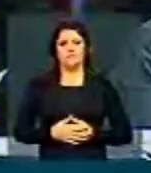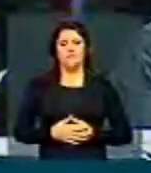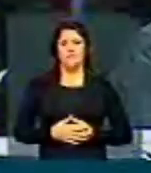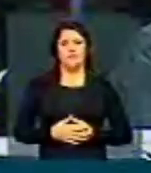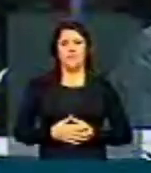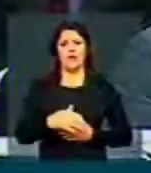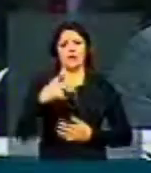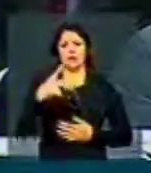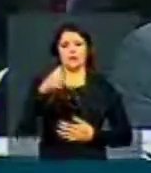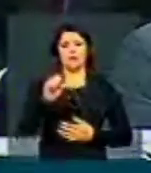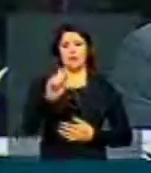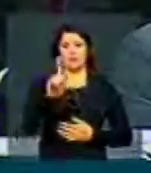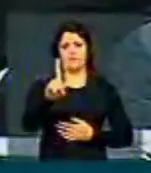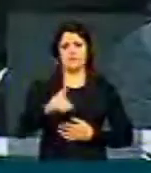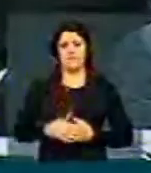PSD?